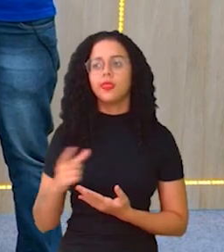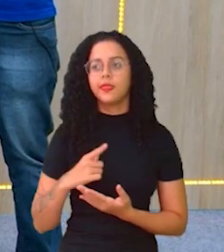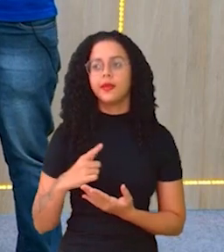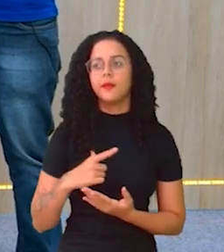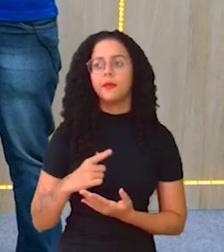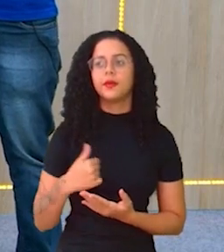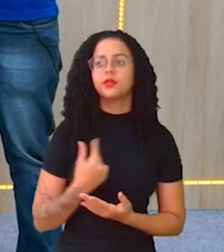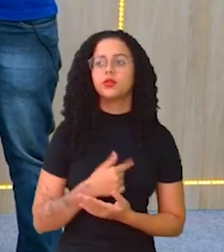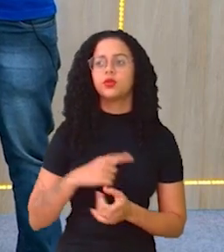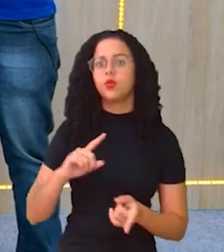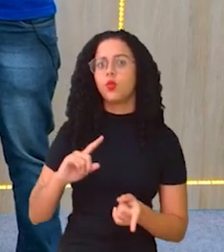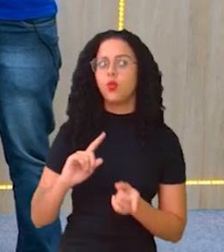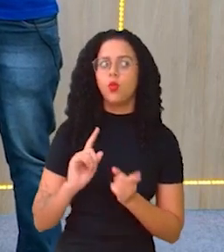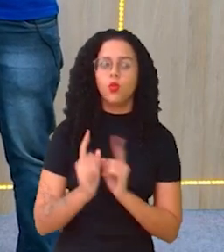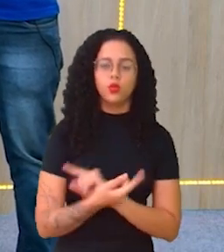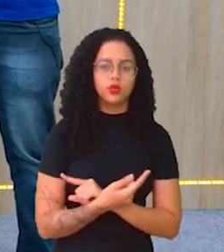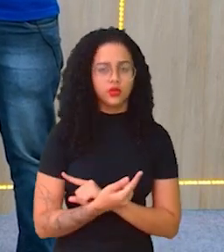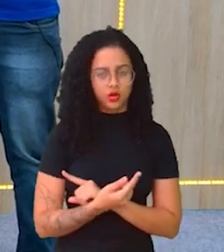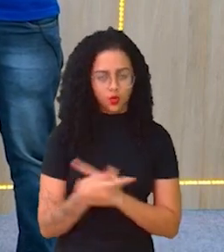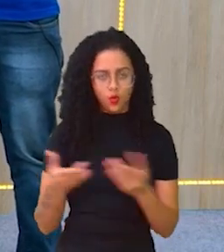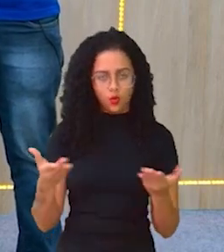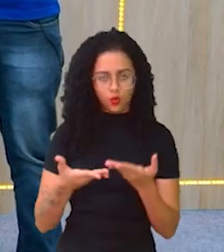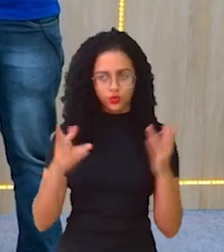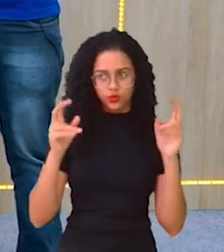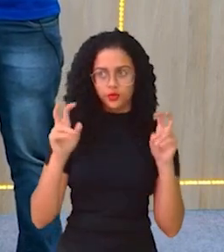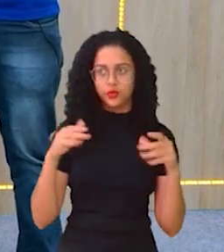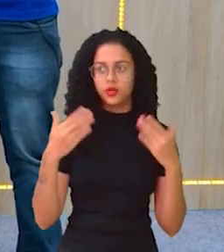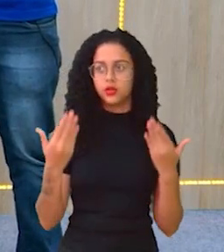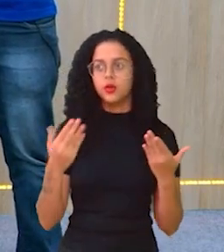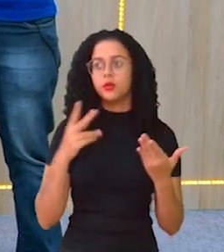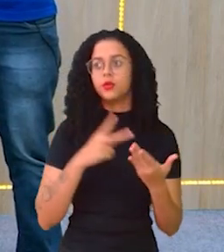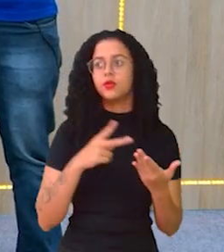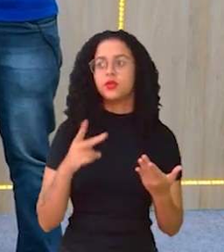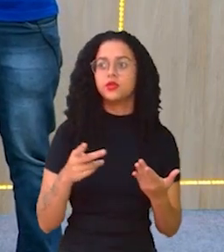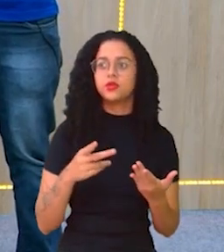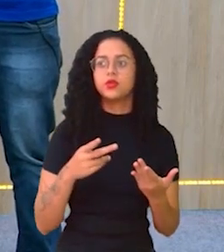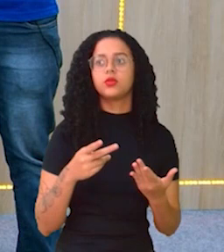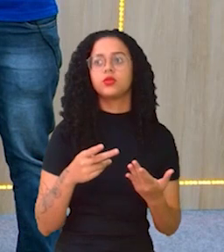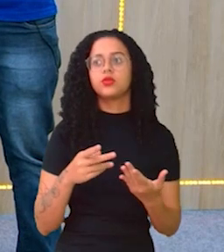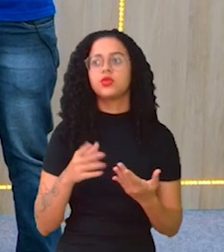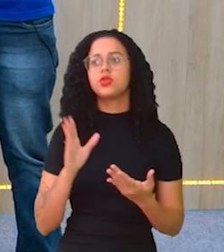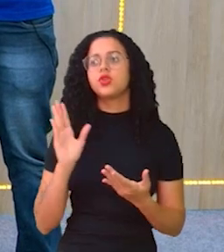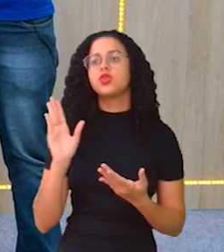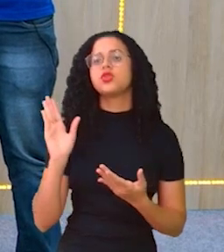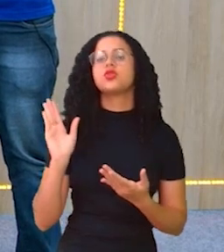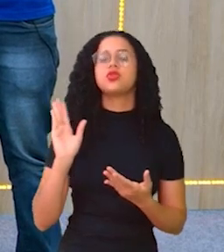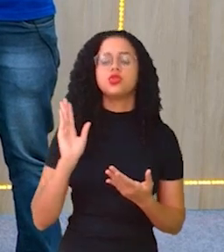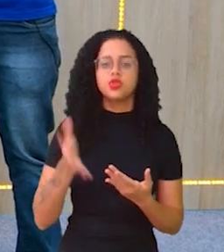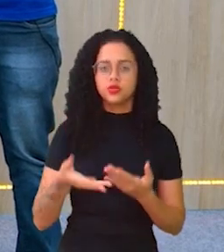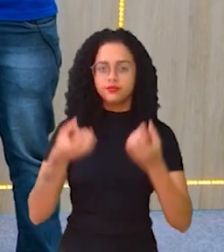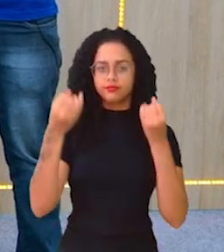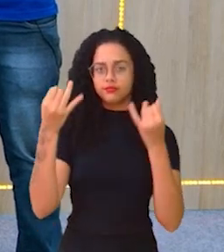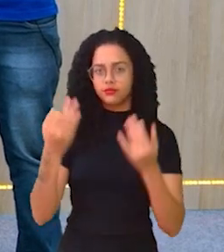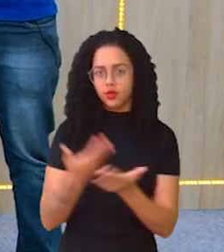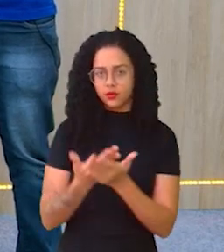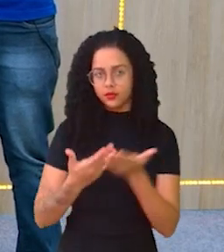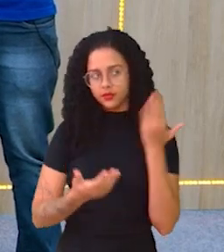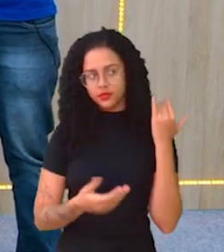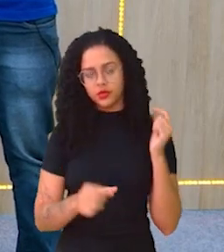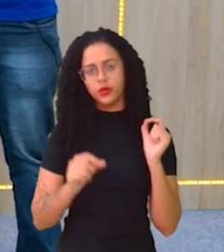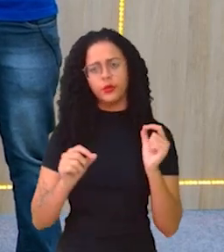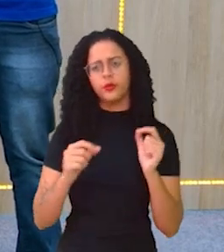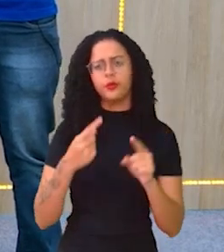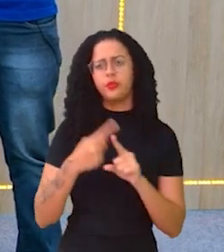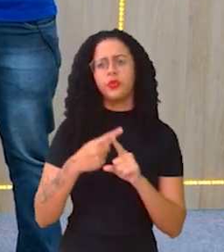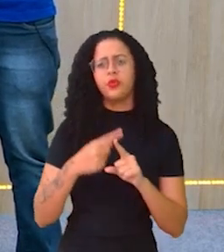justamente o oposto, né, professora? Então, professor, a gente já vinha tratando desde a aula passada o porquê ser